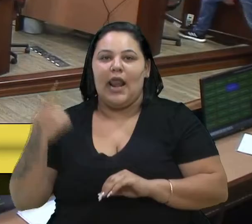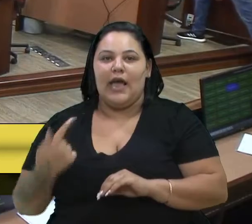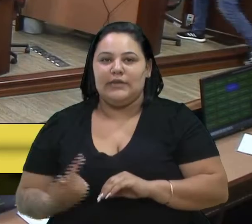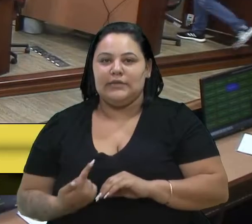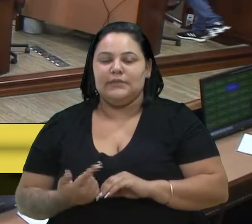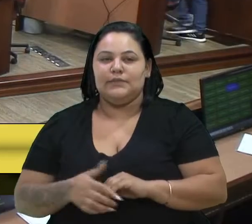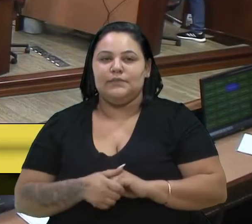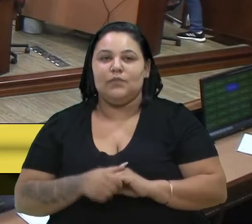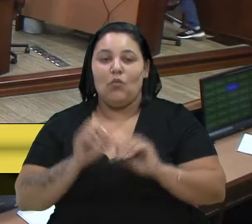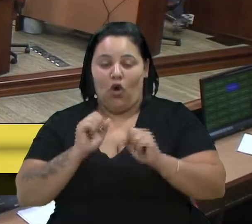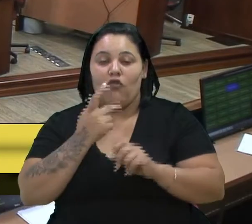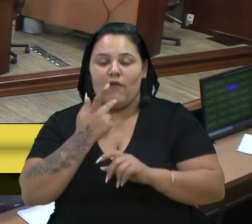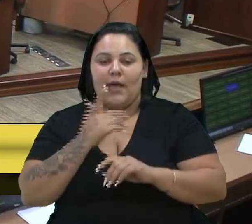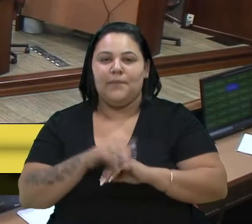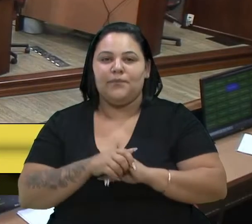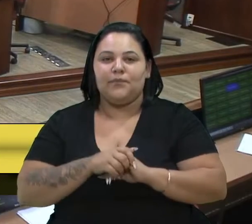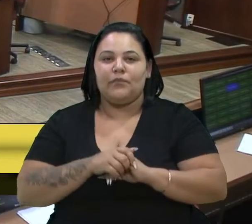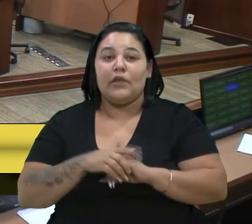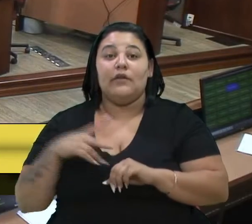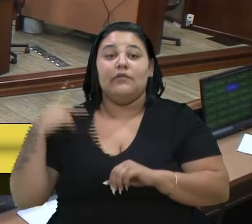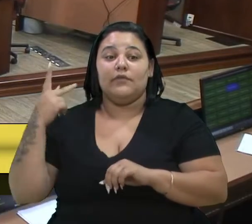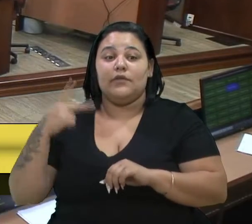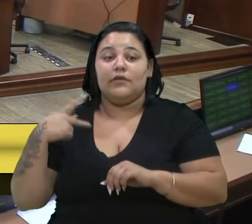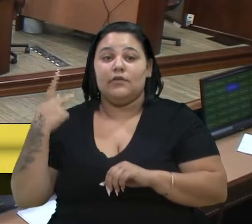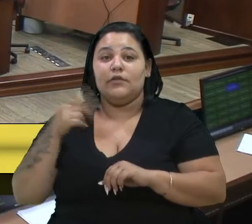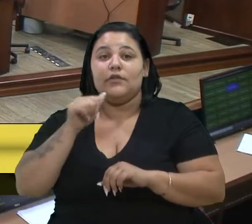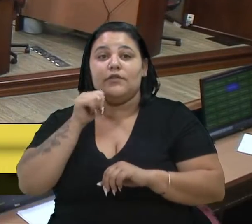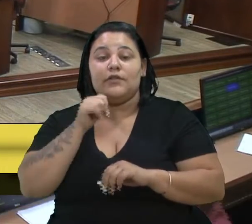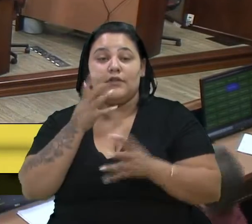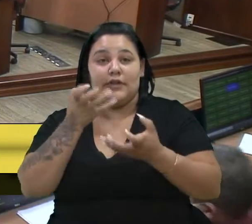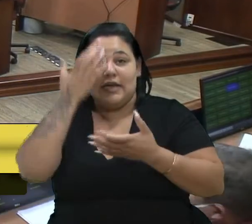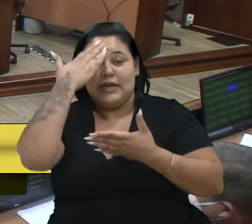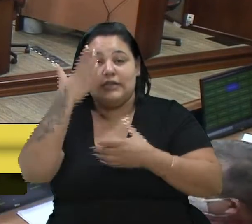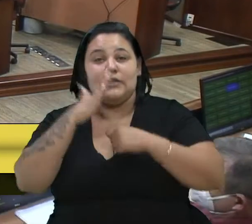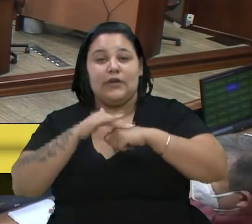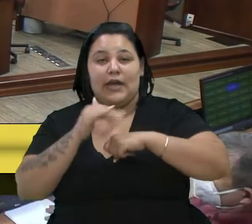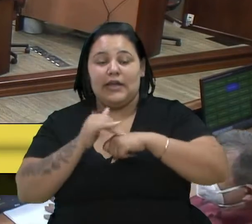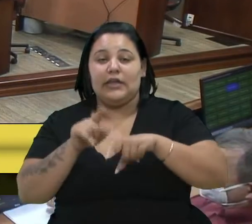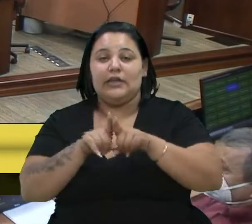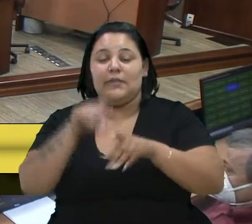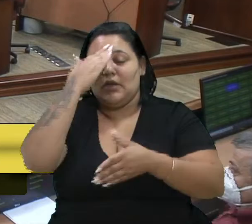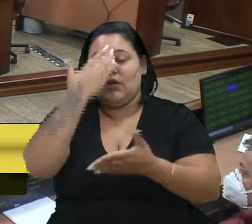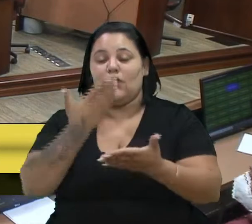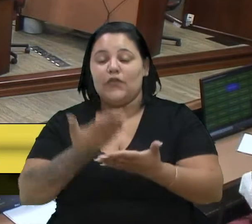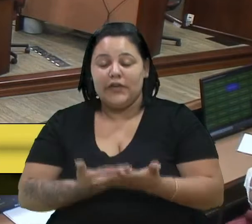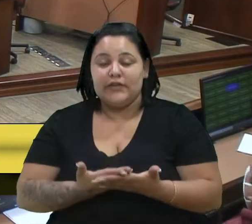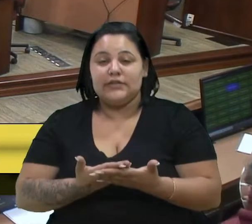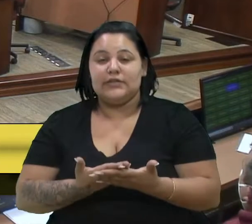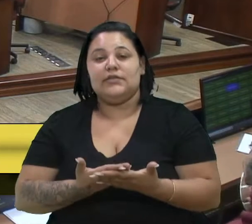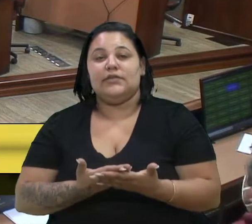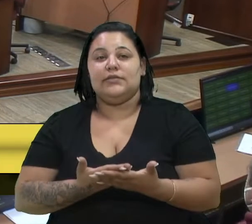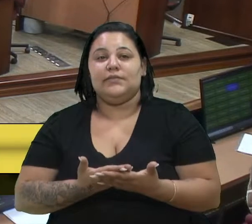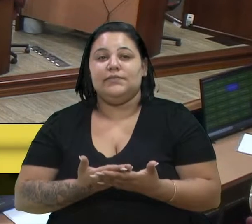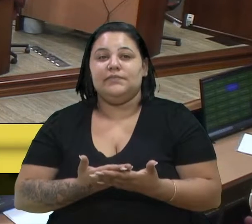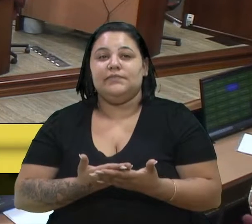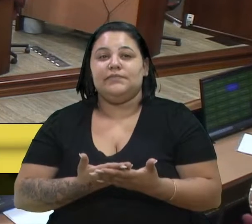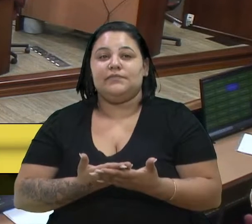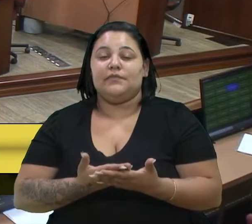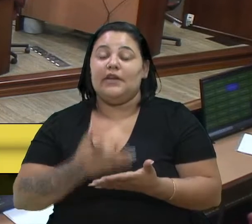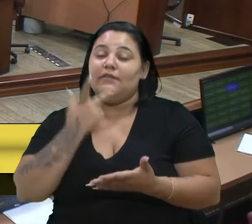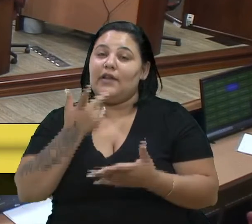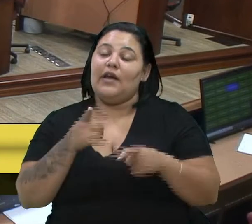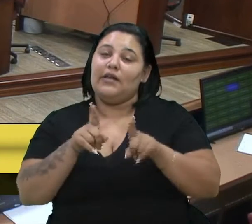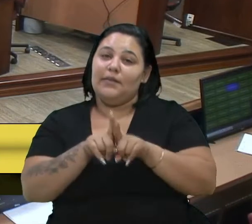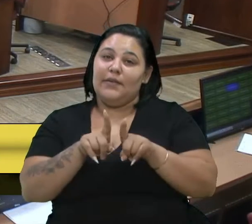Vereador Marcon, primeiro eu queria lhe agradecer pelo apoio, por esse carinho e confiança, e dizer que